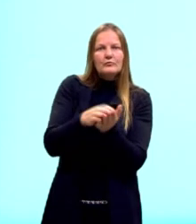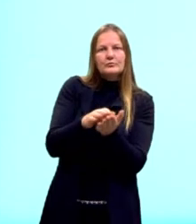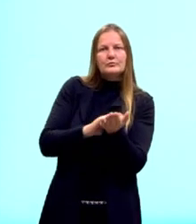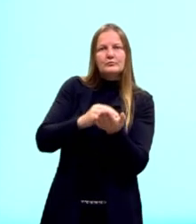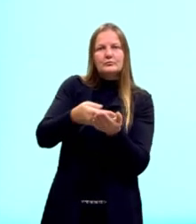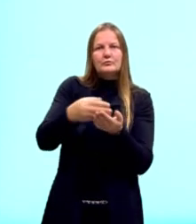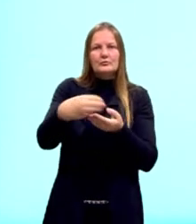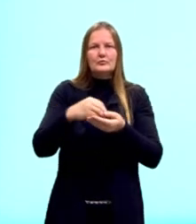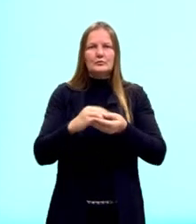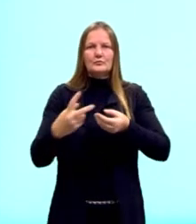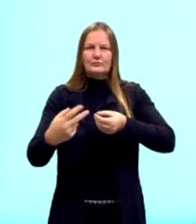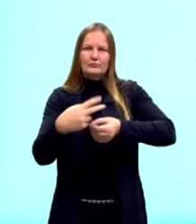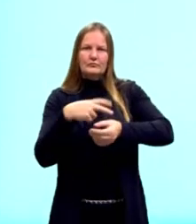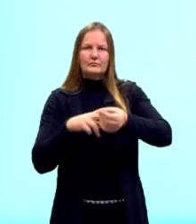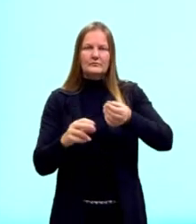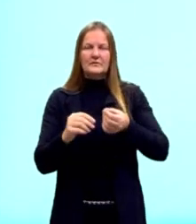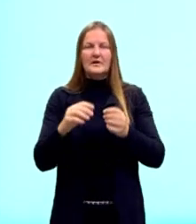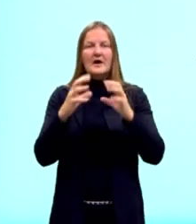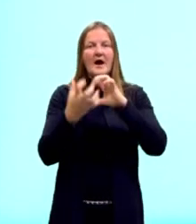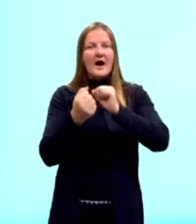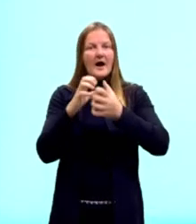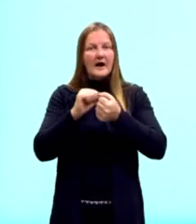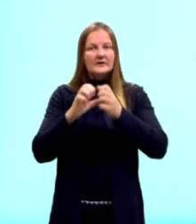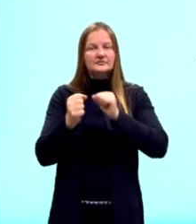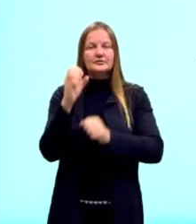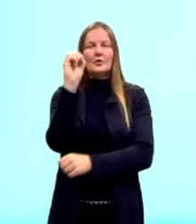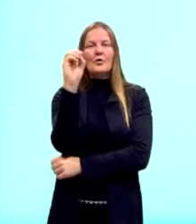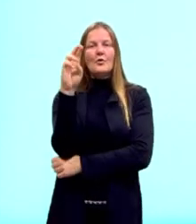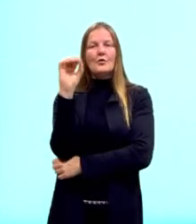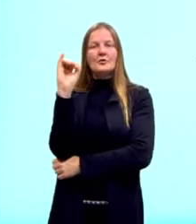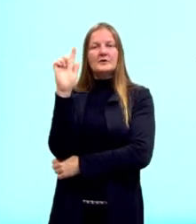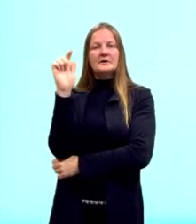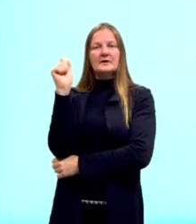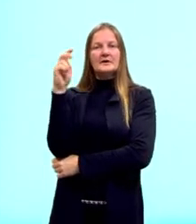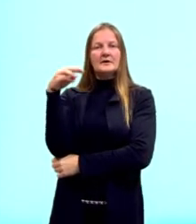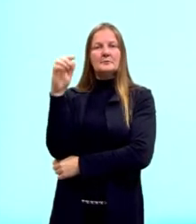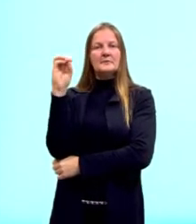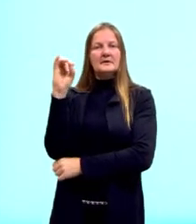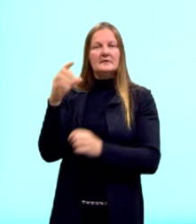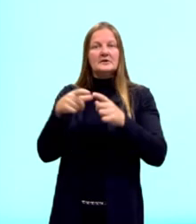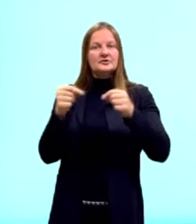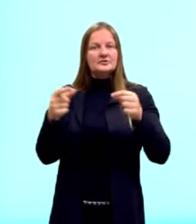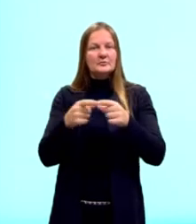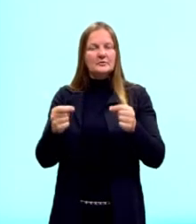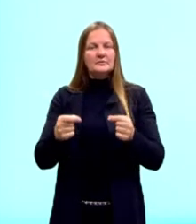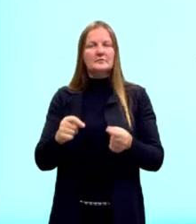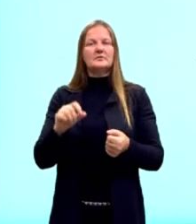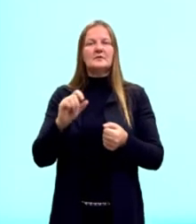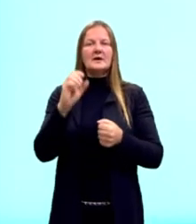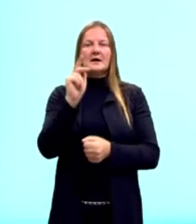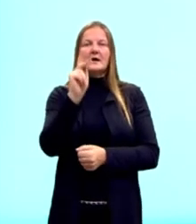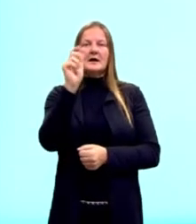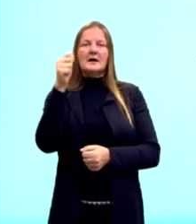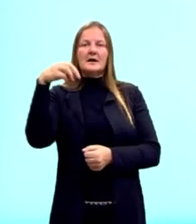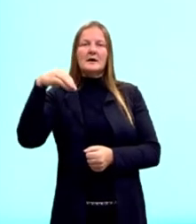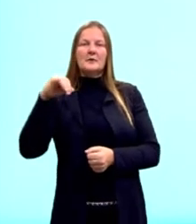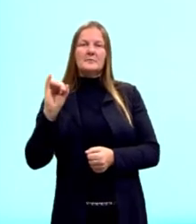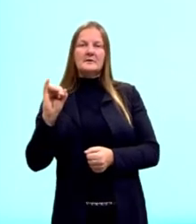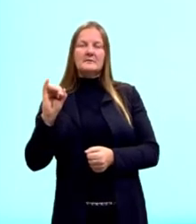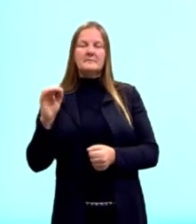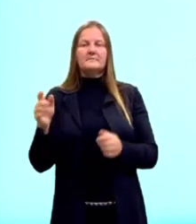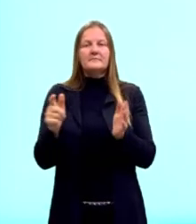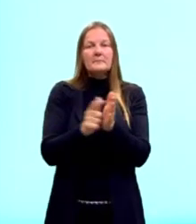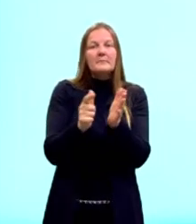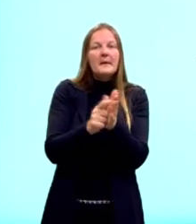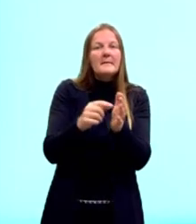e sem tesoura, é a arte do origami. Vem, então, de ouro e dobrar e kami, papel. O origami tem